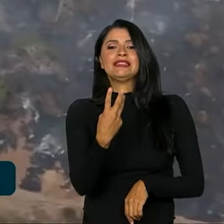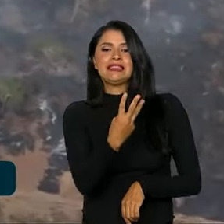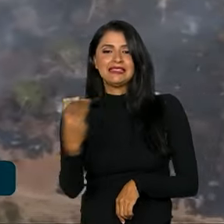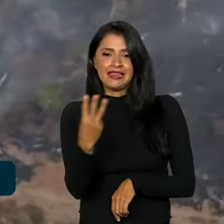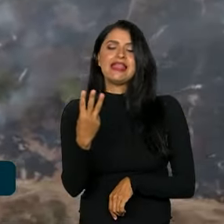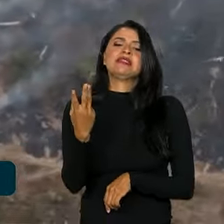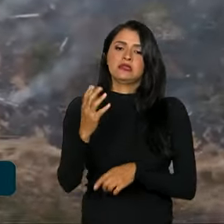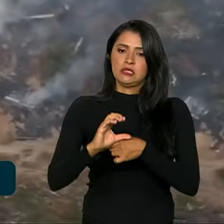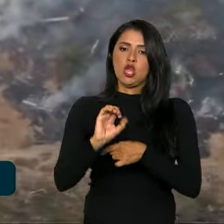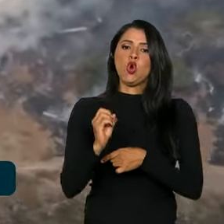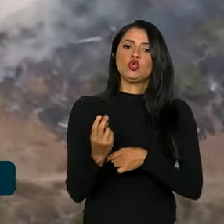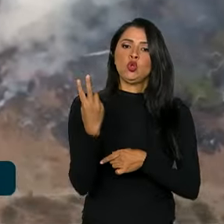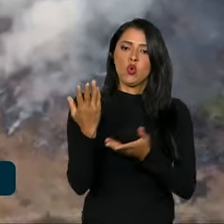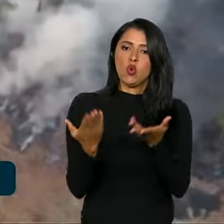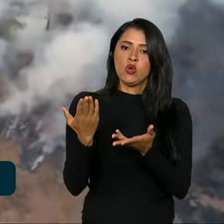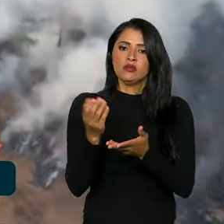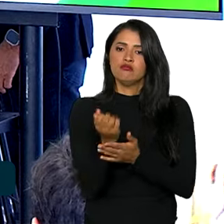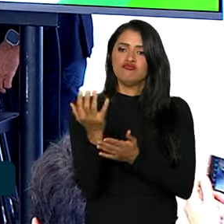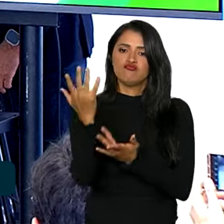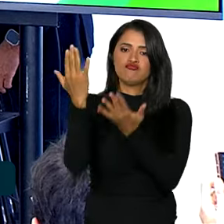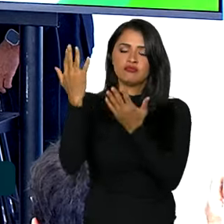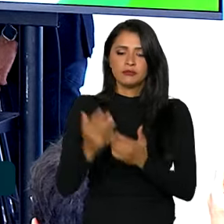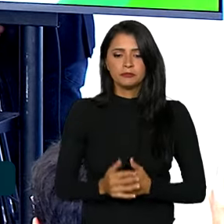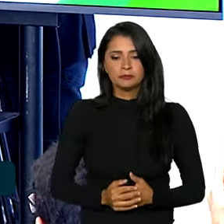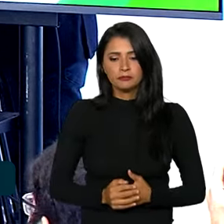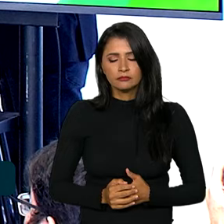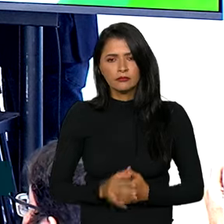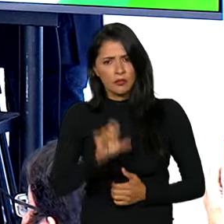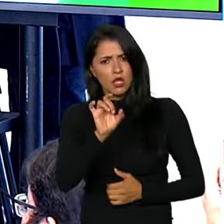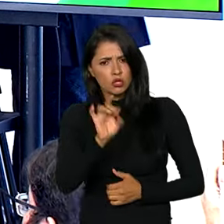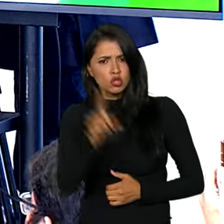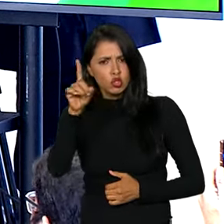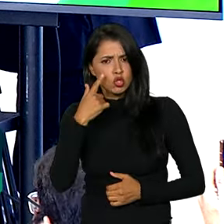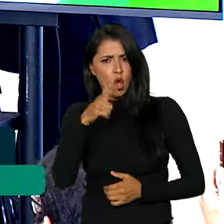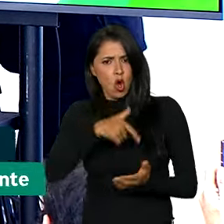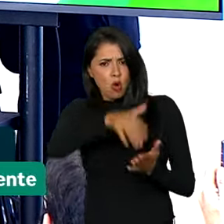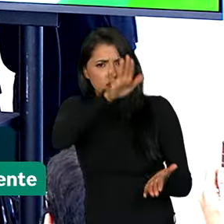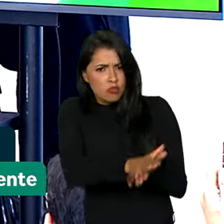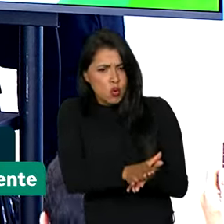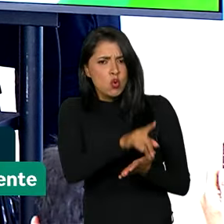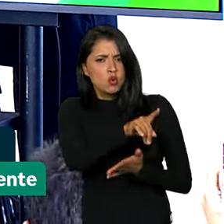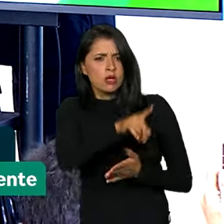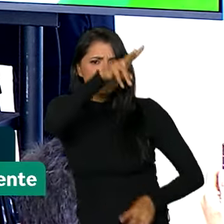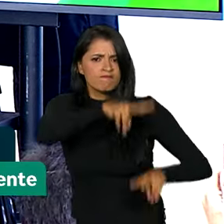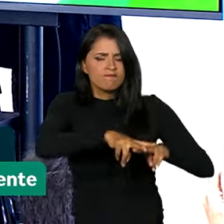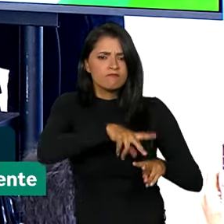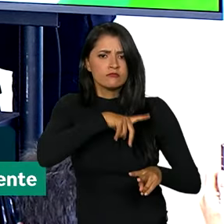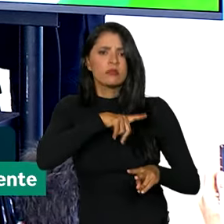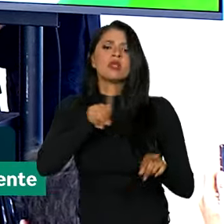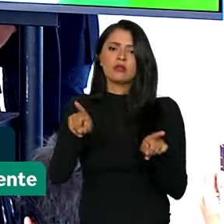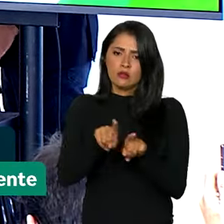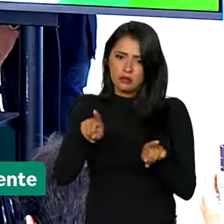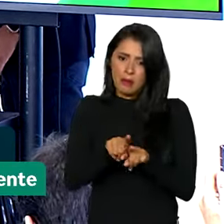toneladas de gás carbônico na atmosfera. Não são só os autos de infração, as multas, mas sobretudo as